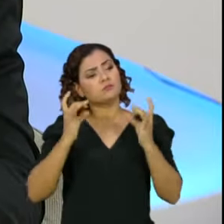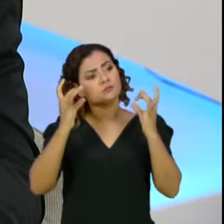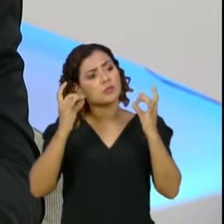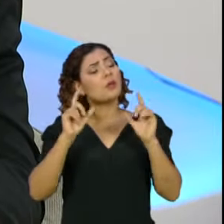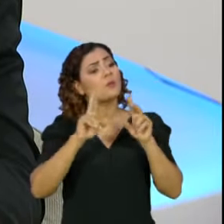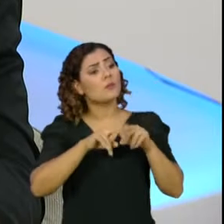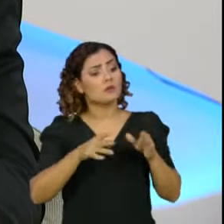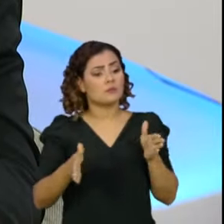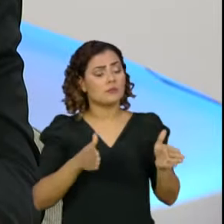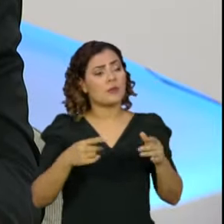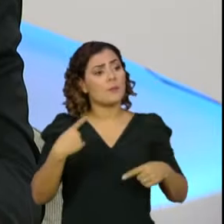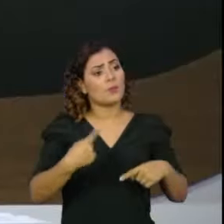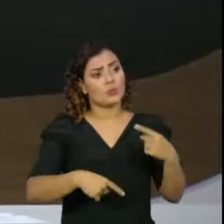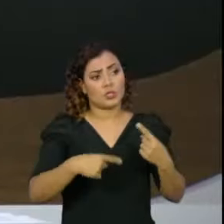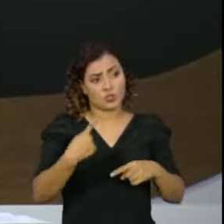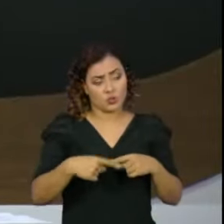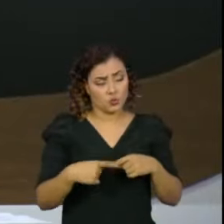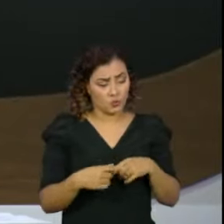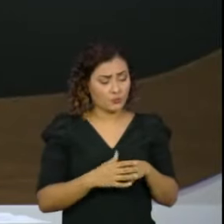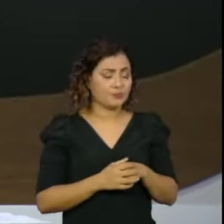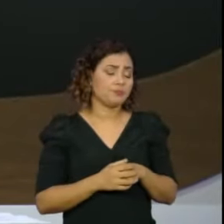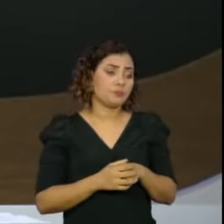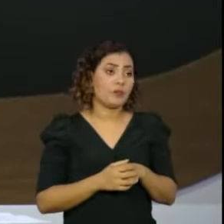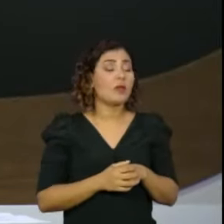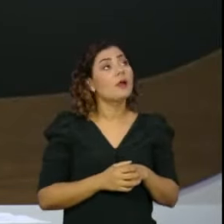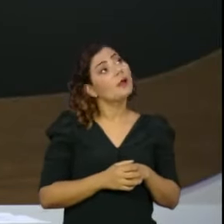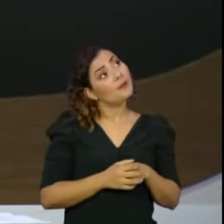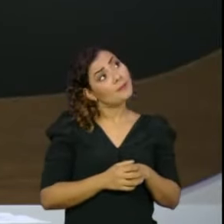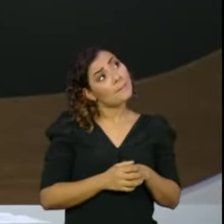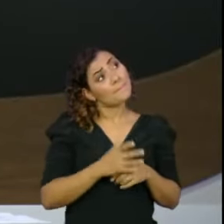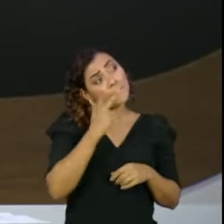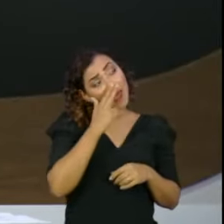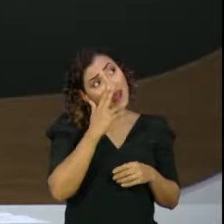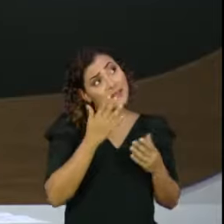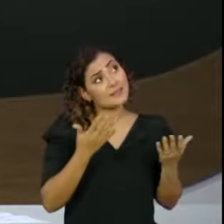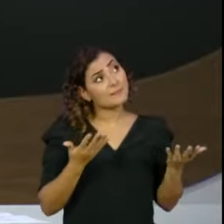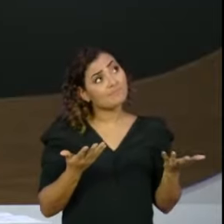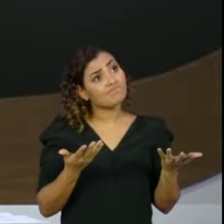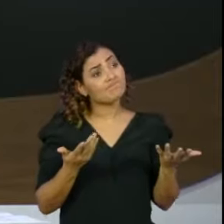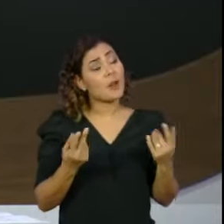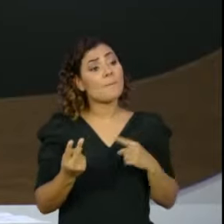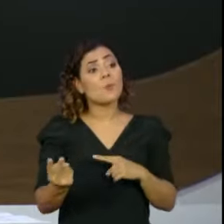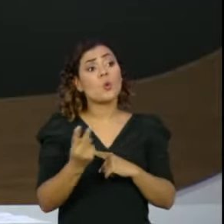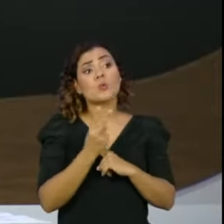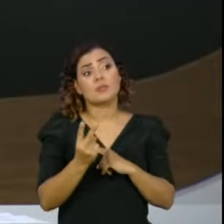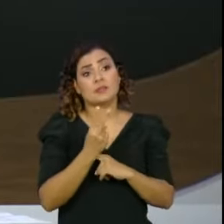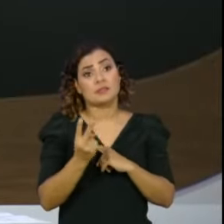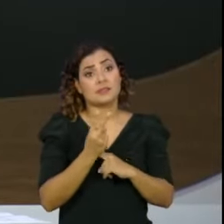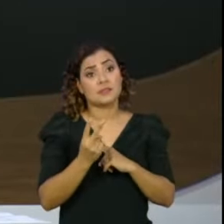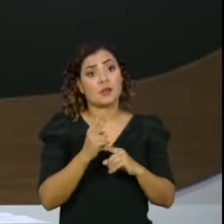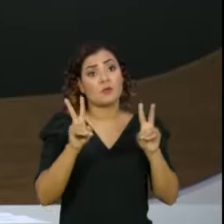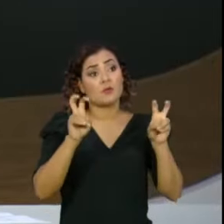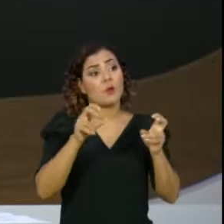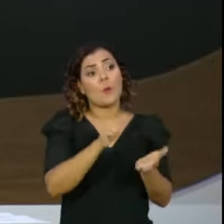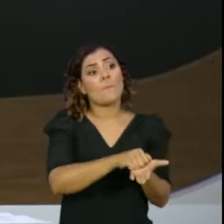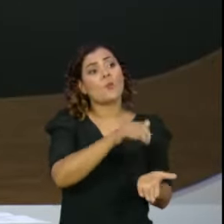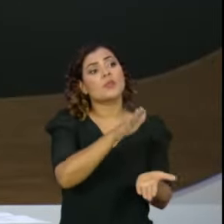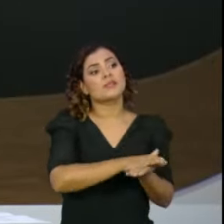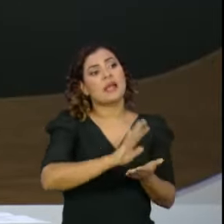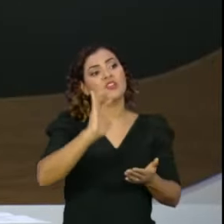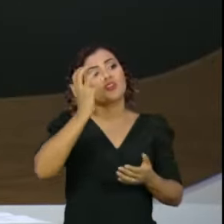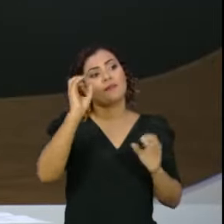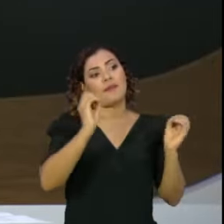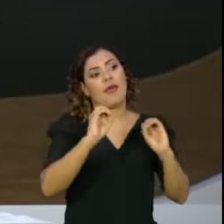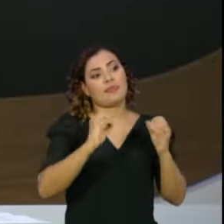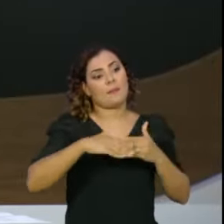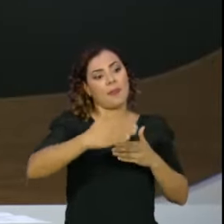amplia a interpretação para praticamente tornar essa imunidade o sinônimo de impunidade. O